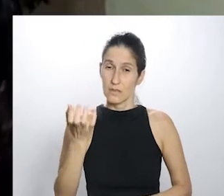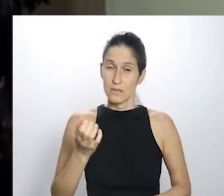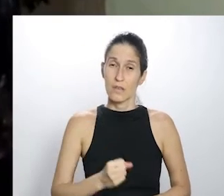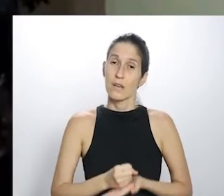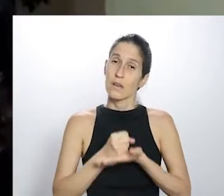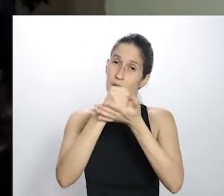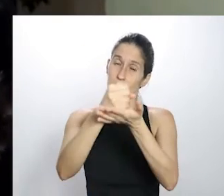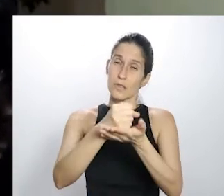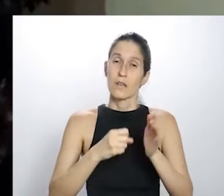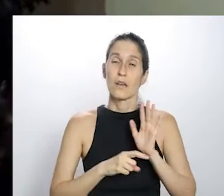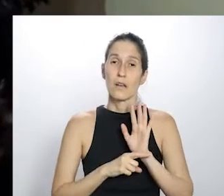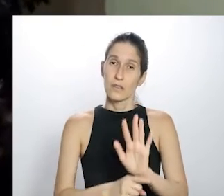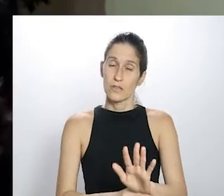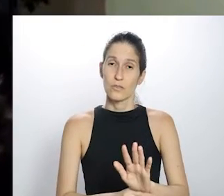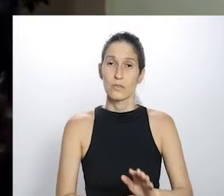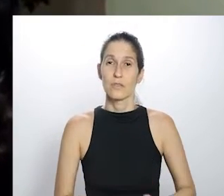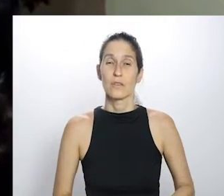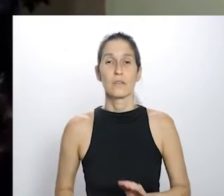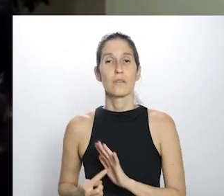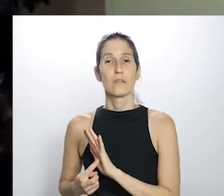interessante para buscar